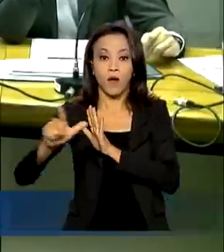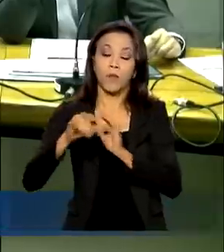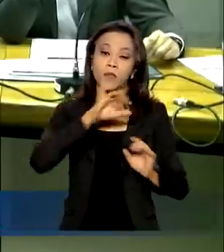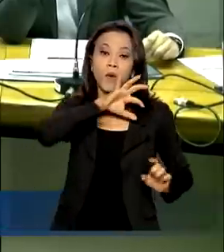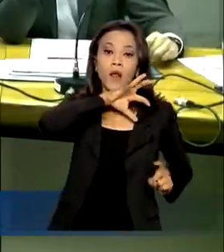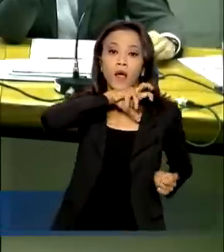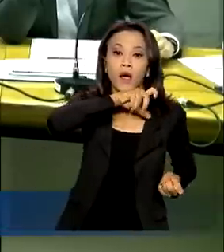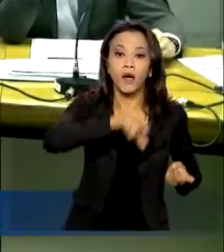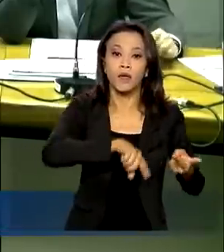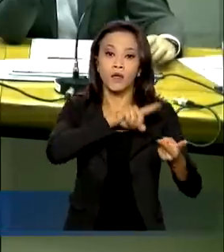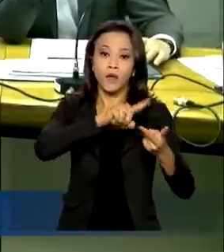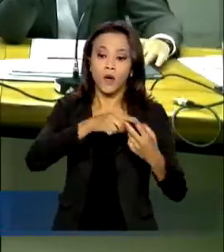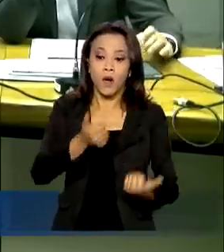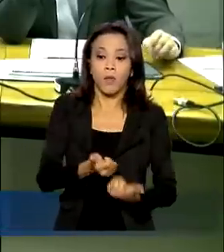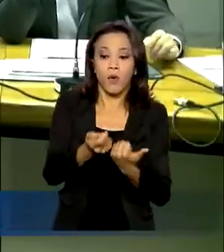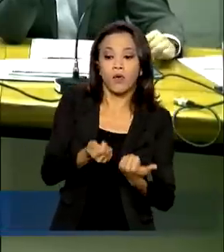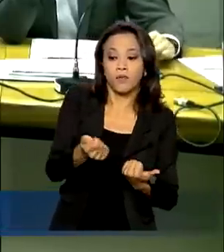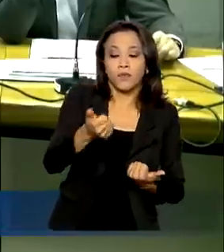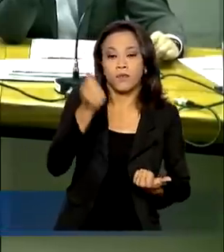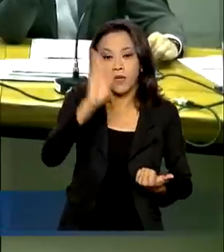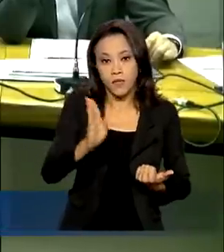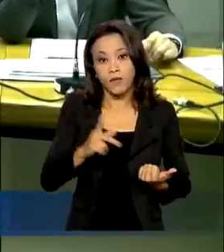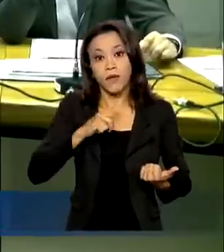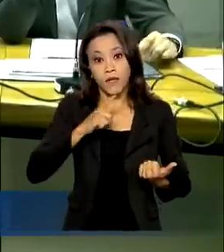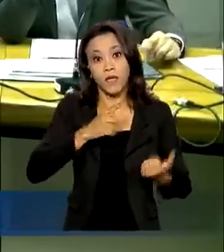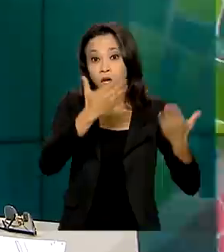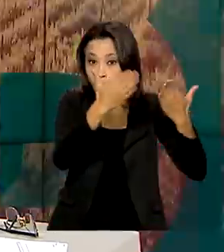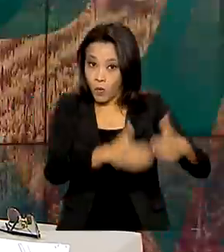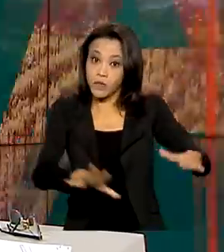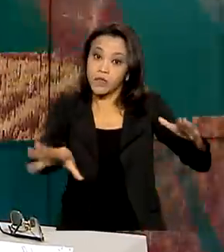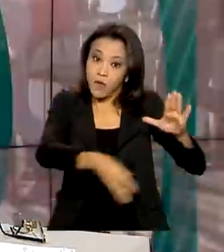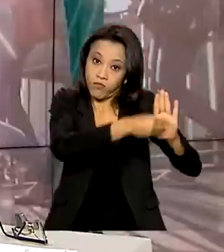quanto o Auxílio Brasil, eles vão ter fonte de compensação.